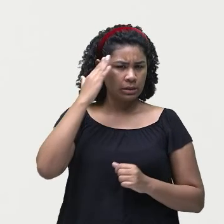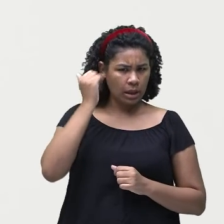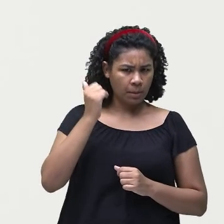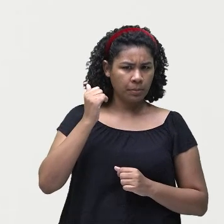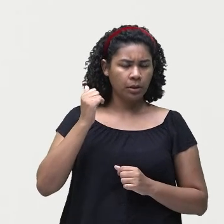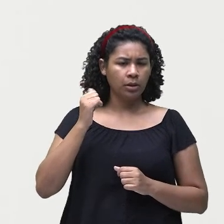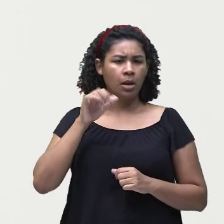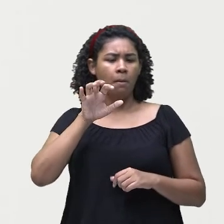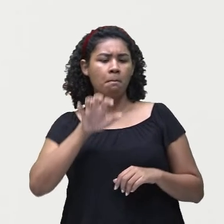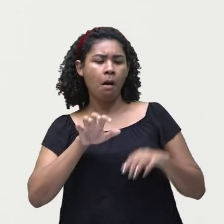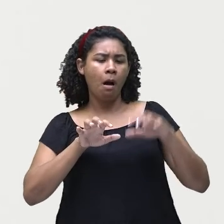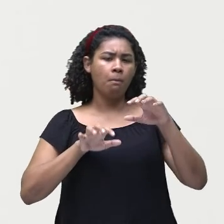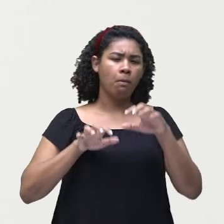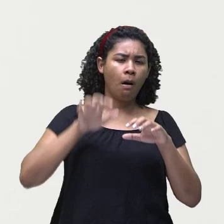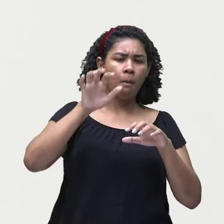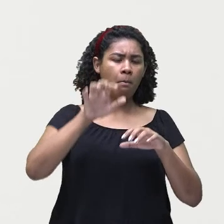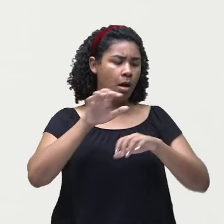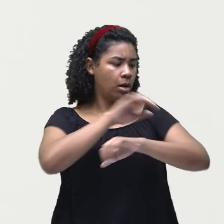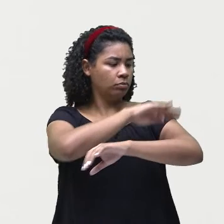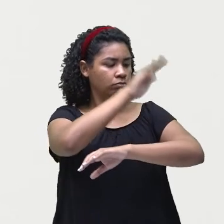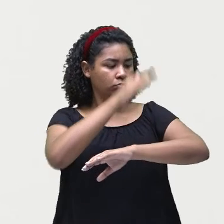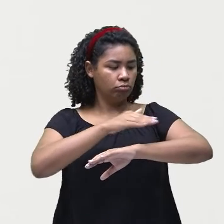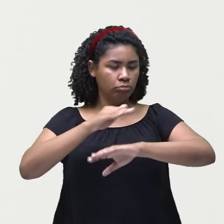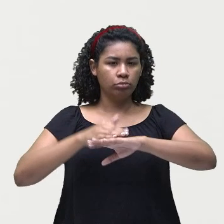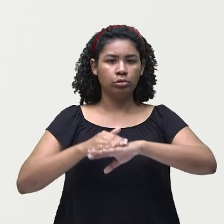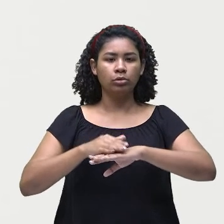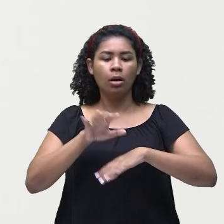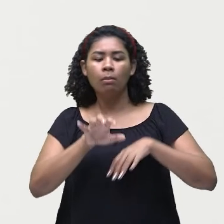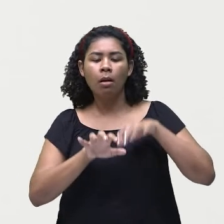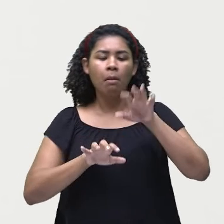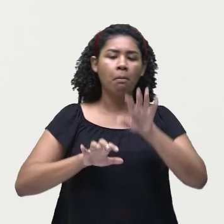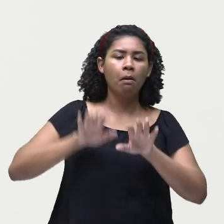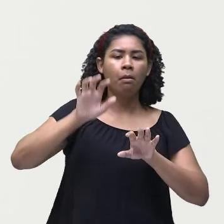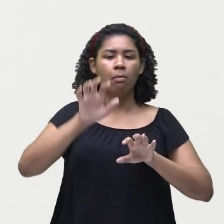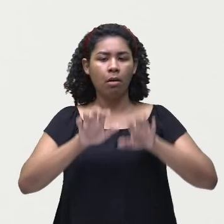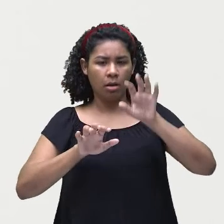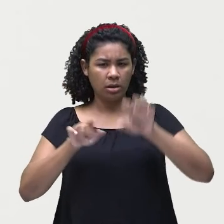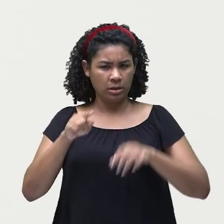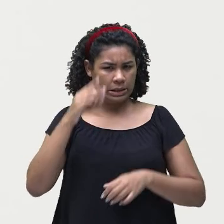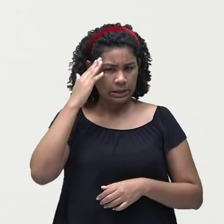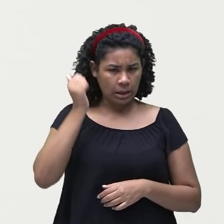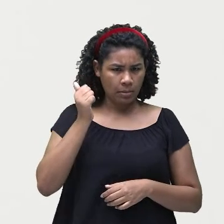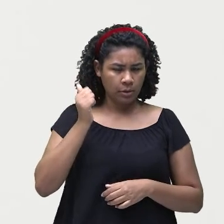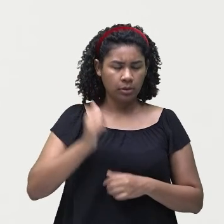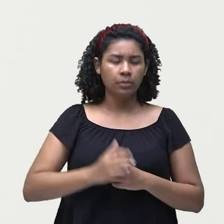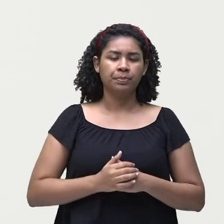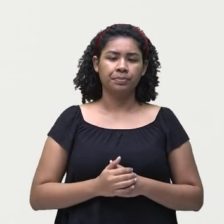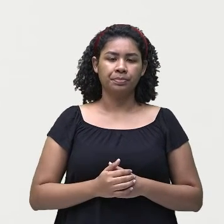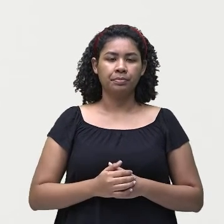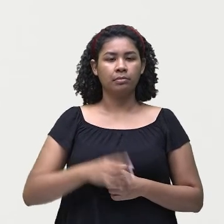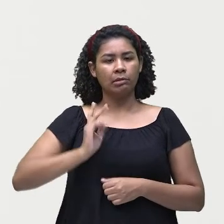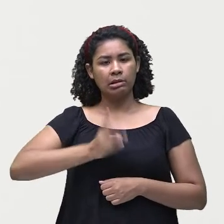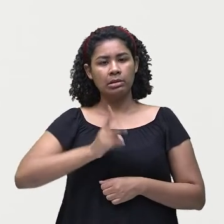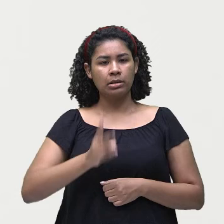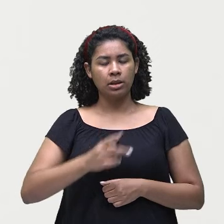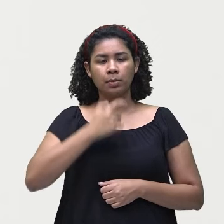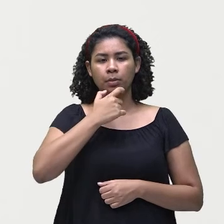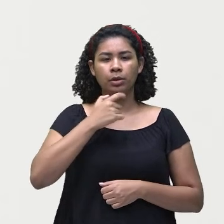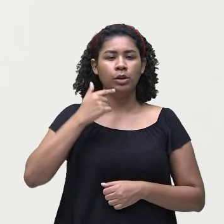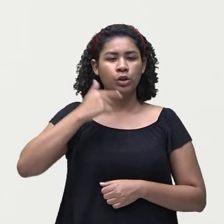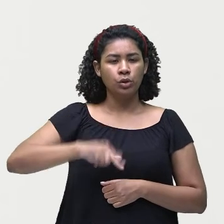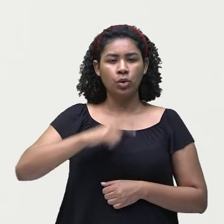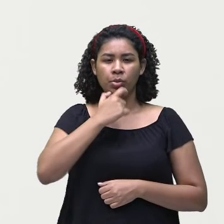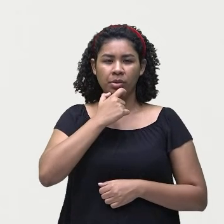escalar montanhas? Olha o can, foi lá pra frente, né? No geral, em língua inglesa, sempre quando é pergunta, alguma